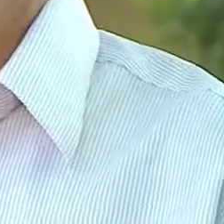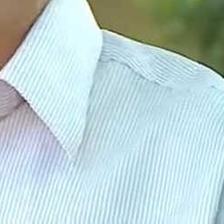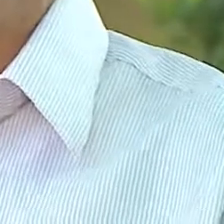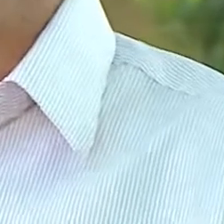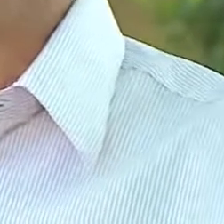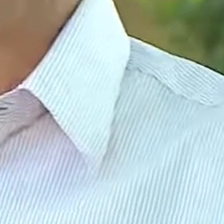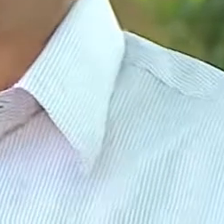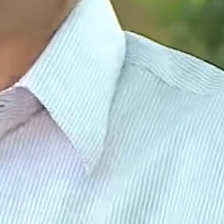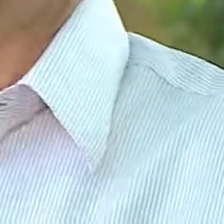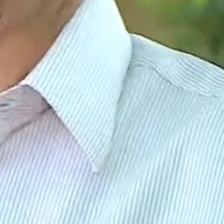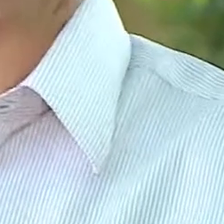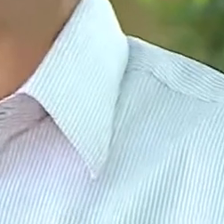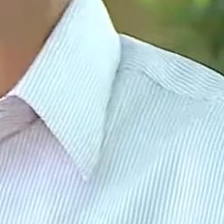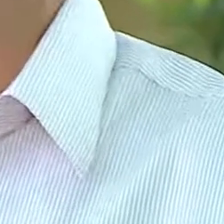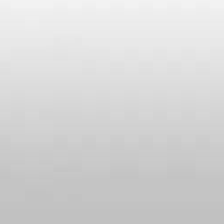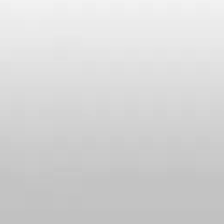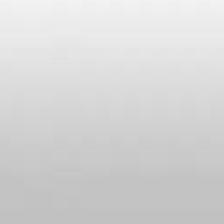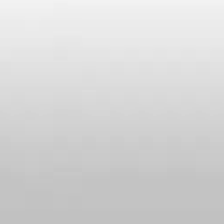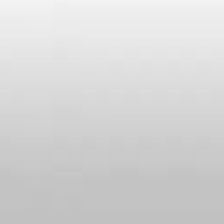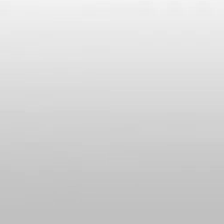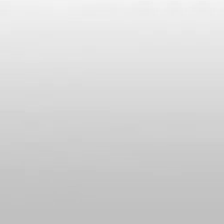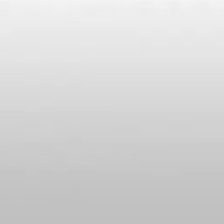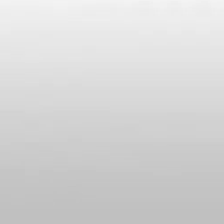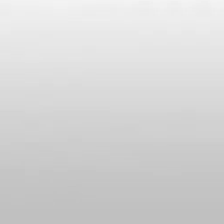importantes voltados para a nossa realidade.